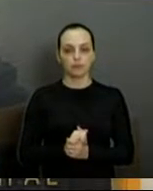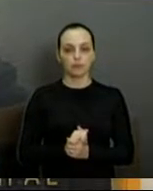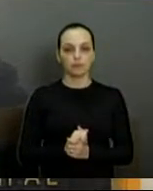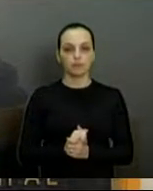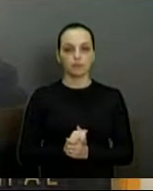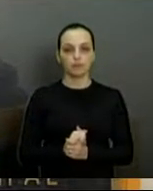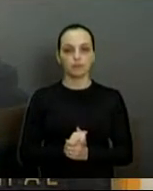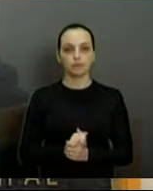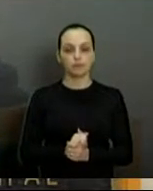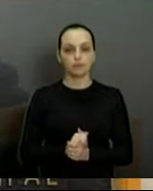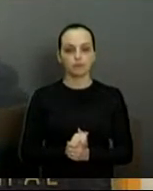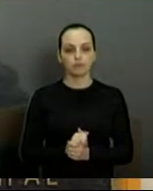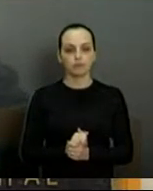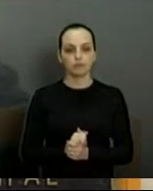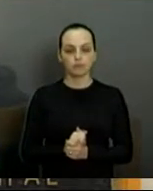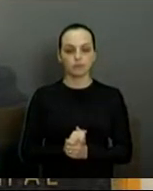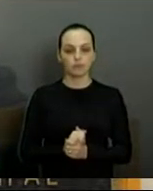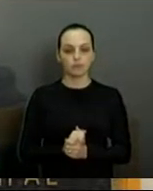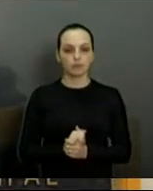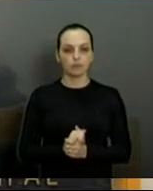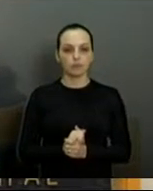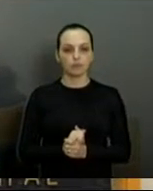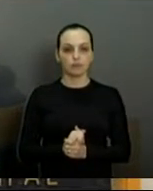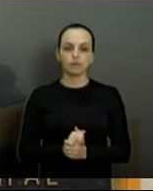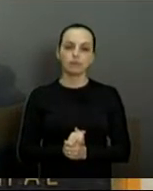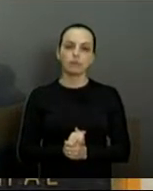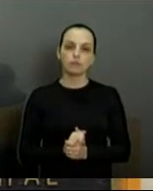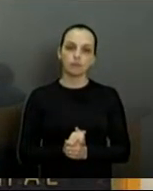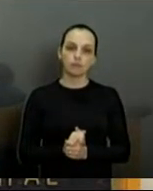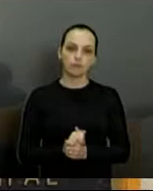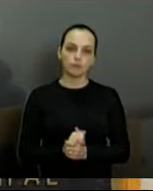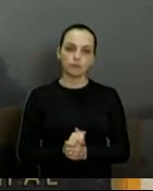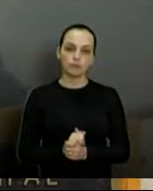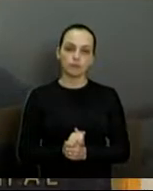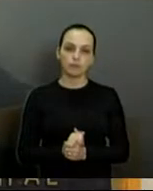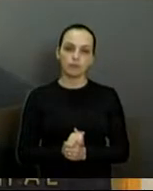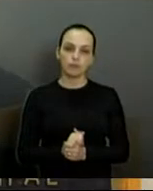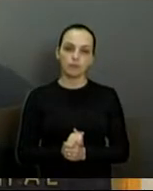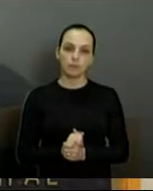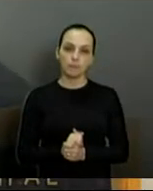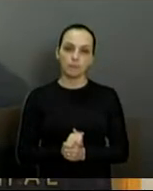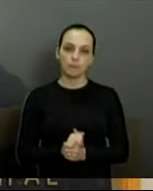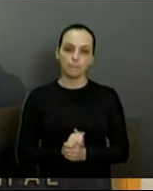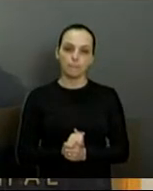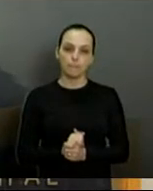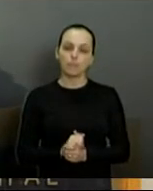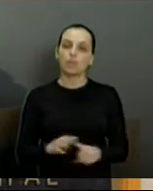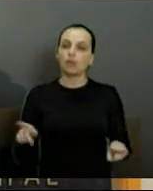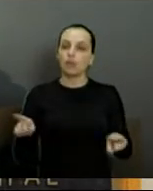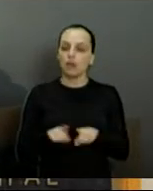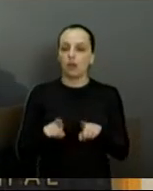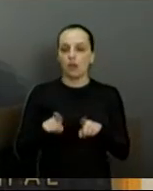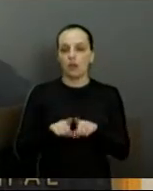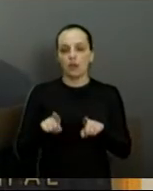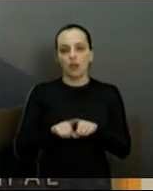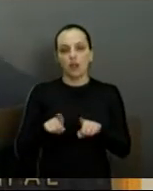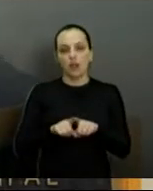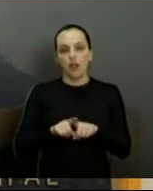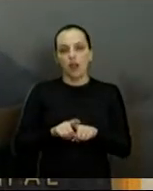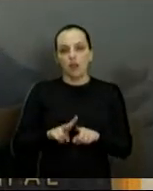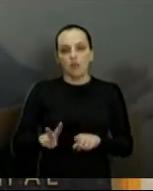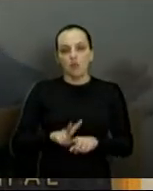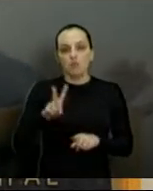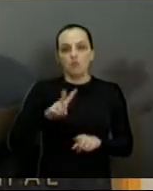Também falei aqui da queda do combustível no dia 17 de julho e